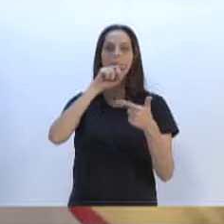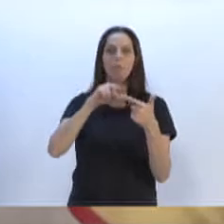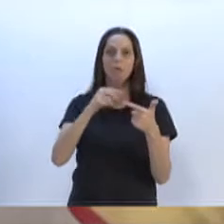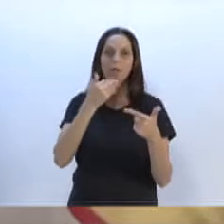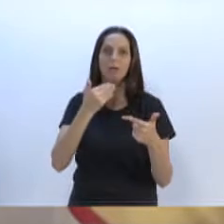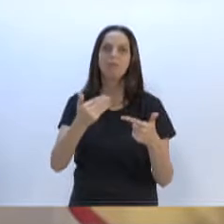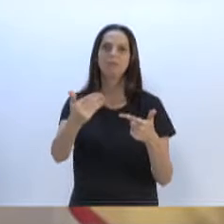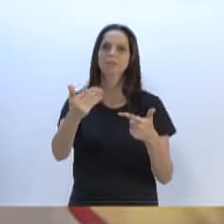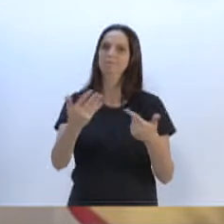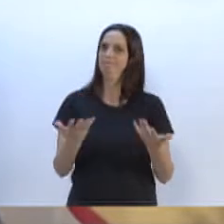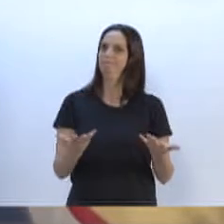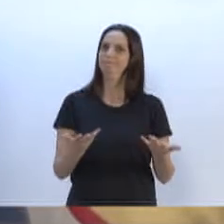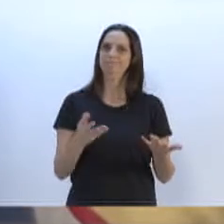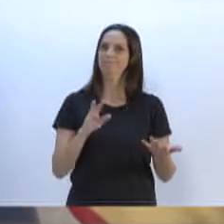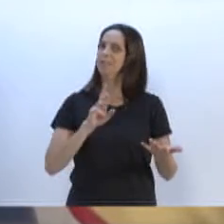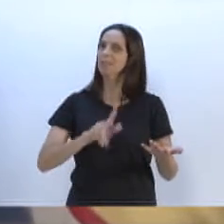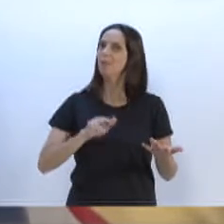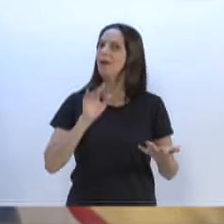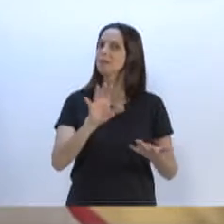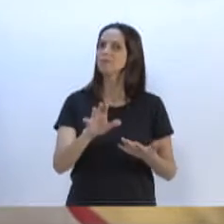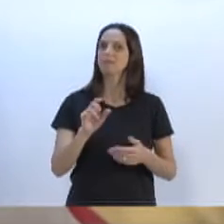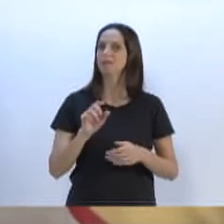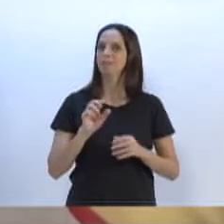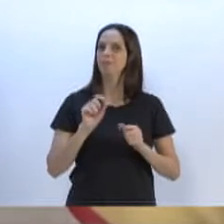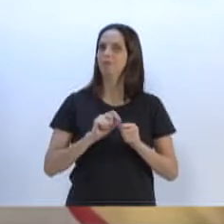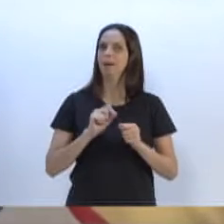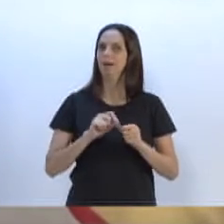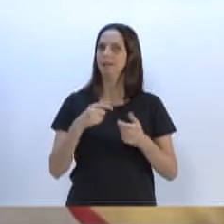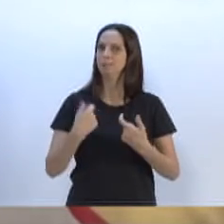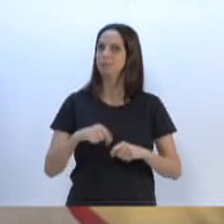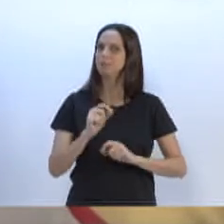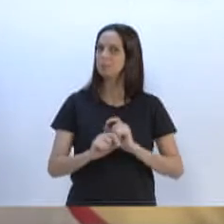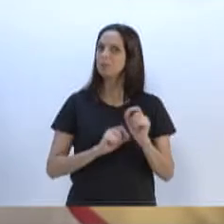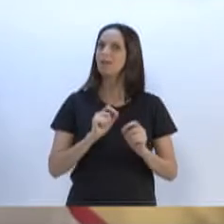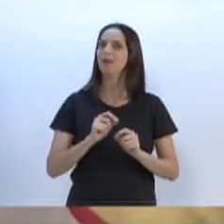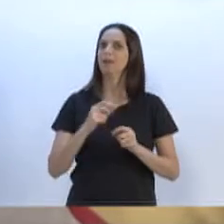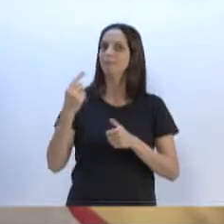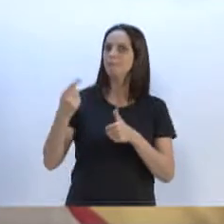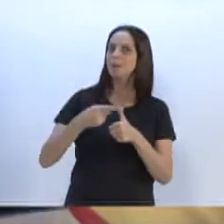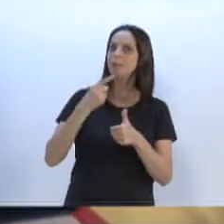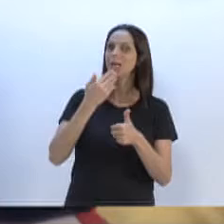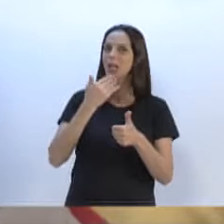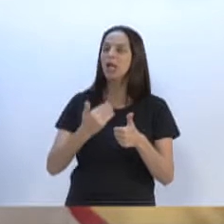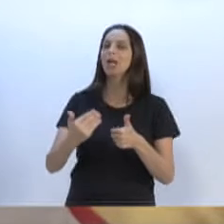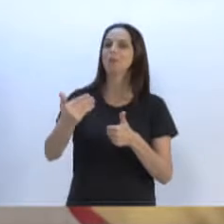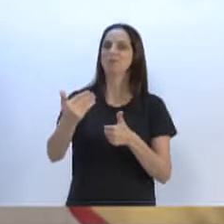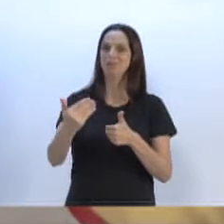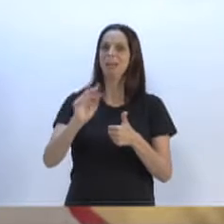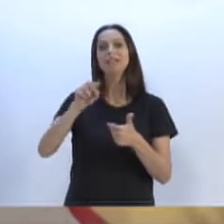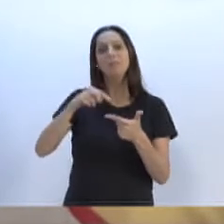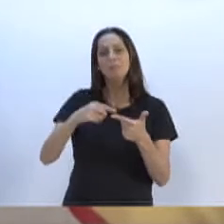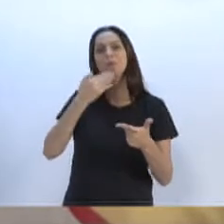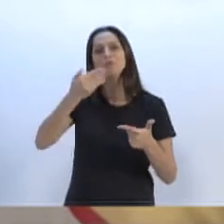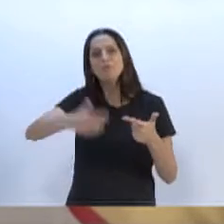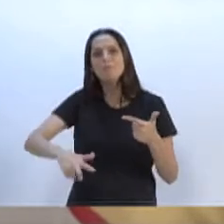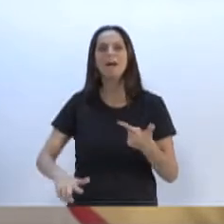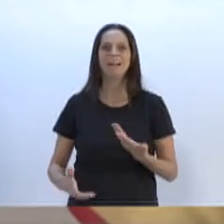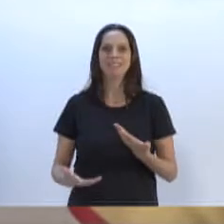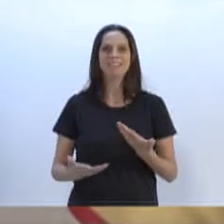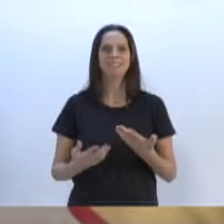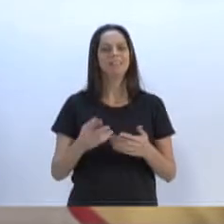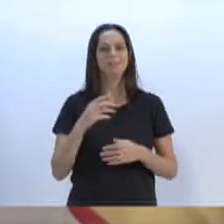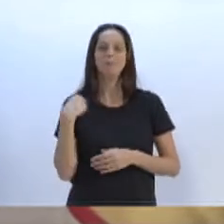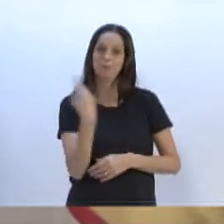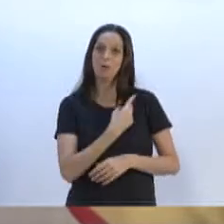representamos a comunidade. De qualquer forma, o que importa é que a gente possa resgatar a discussão, possa